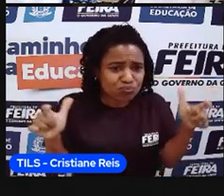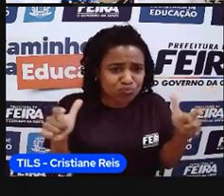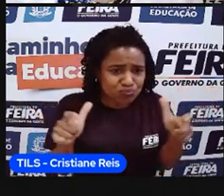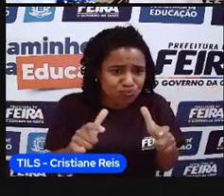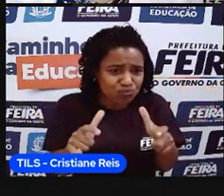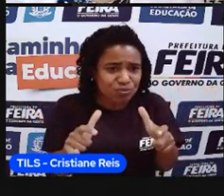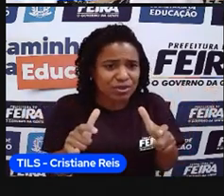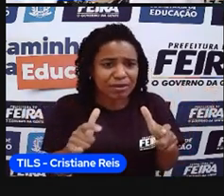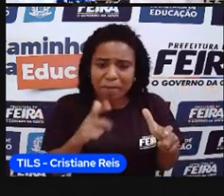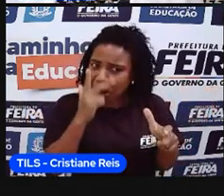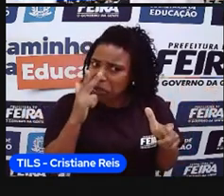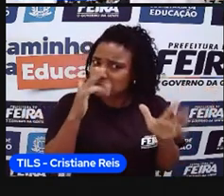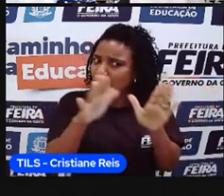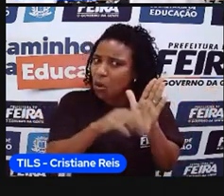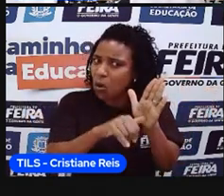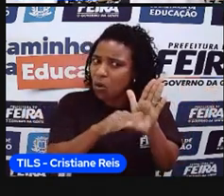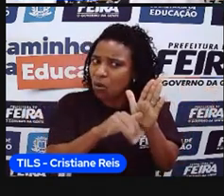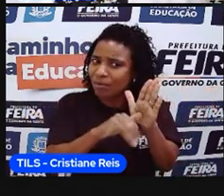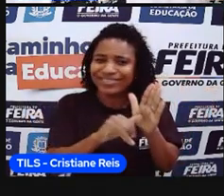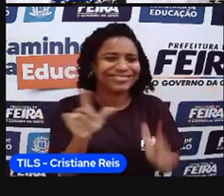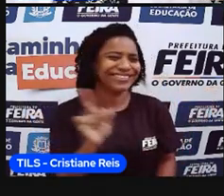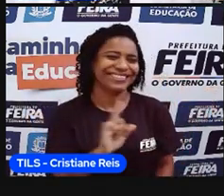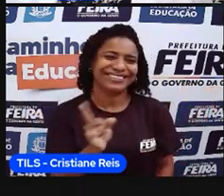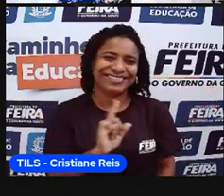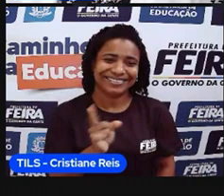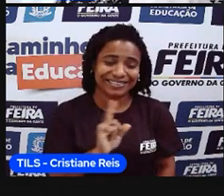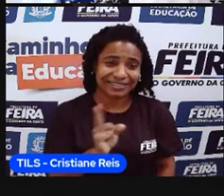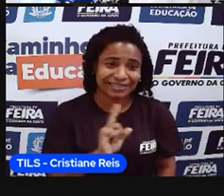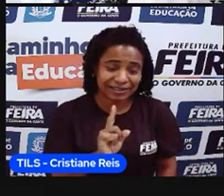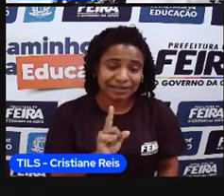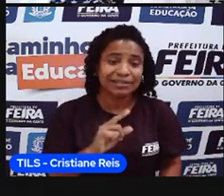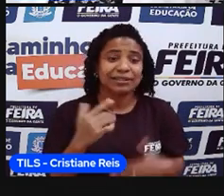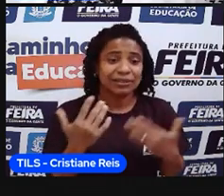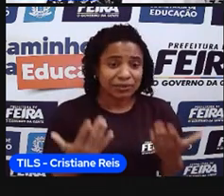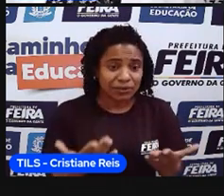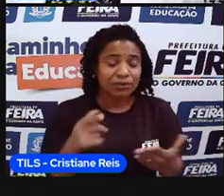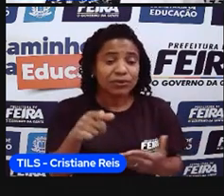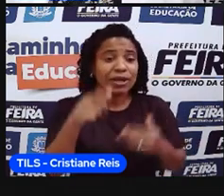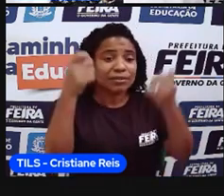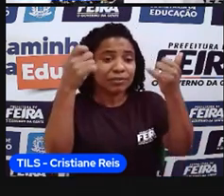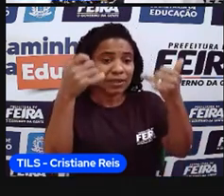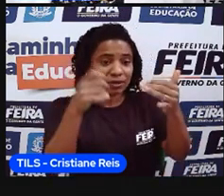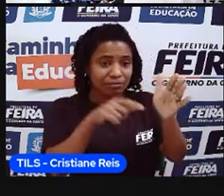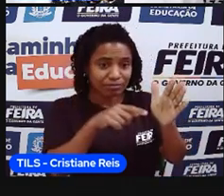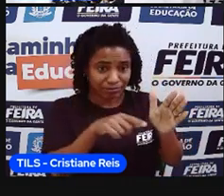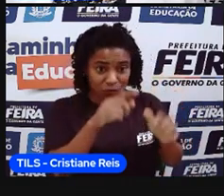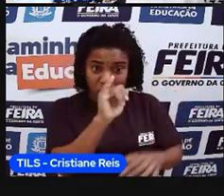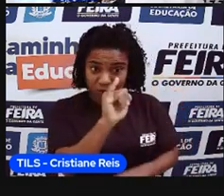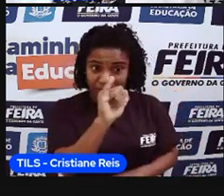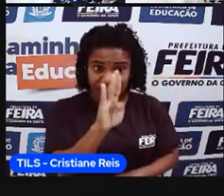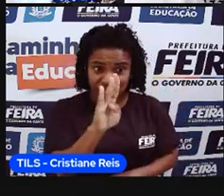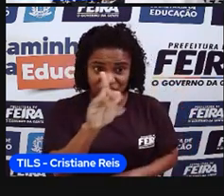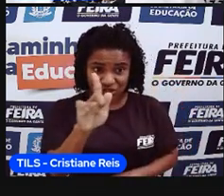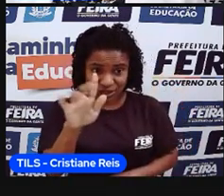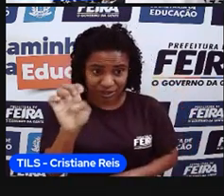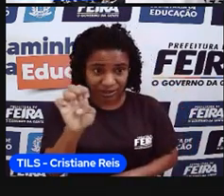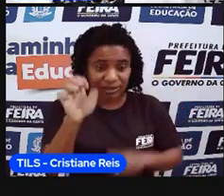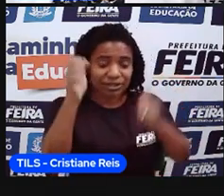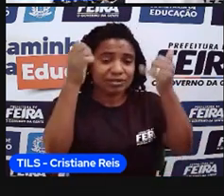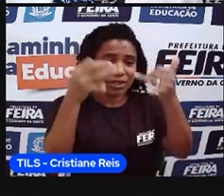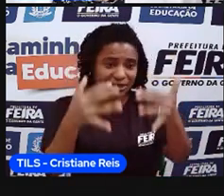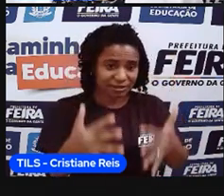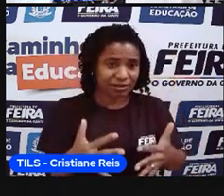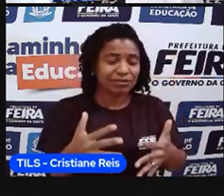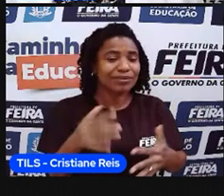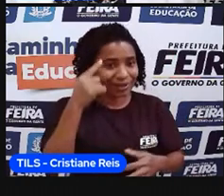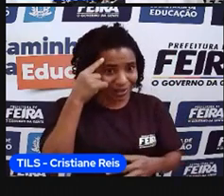do território da gente? Não, gente. O que houve, segundo a explicação, né? Do órgão, né? O IBGE, que é o Instituto